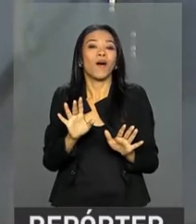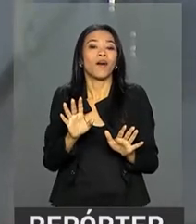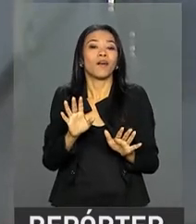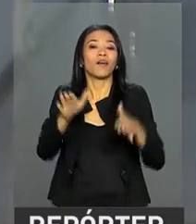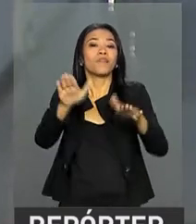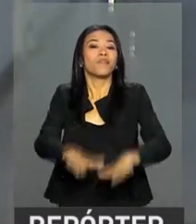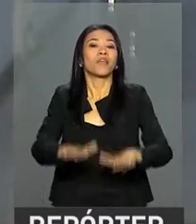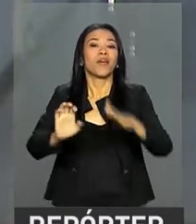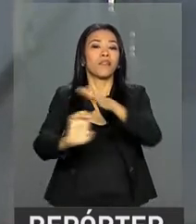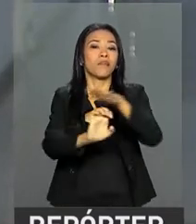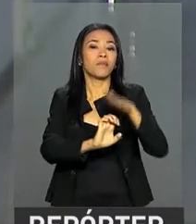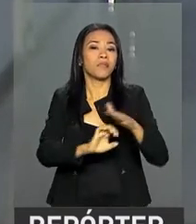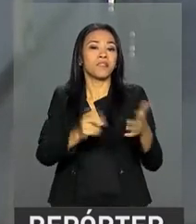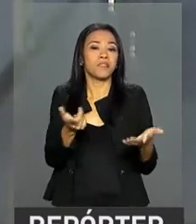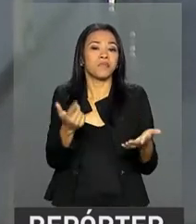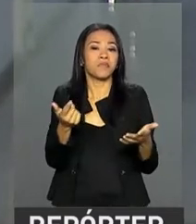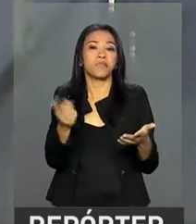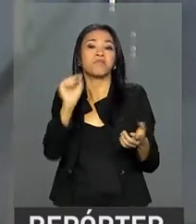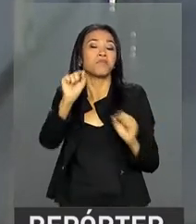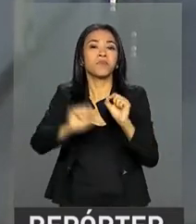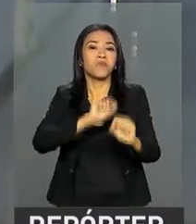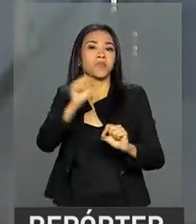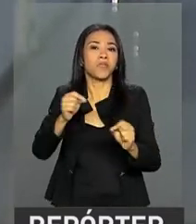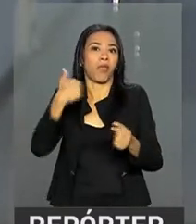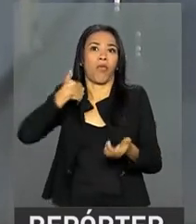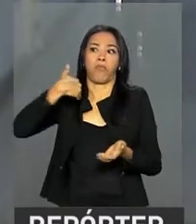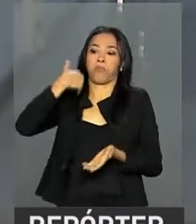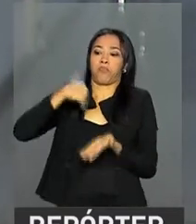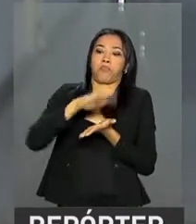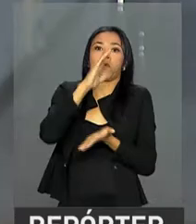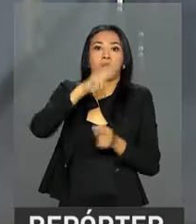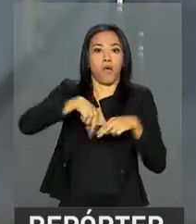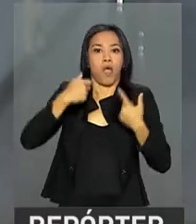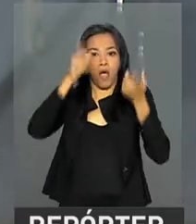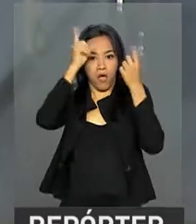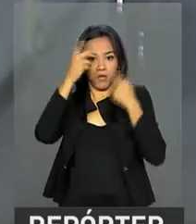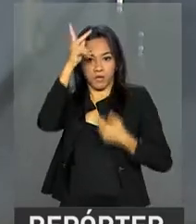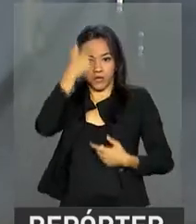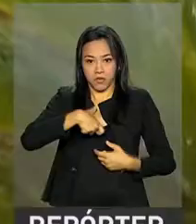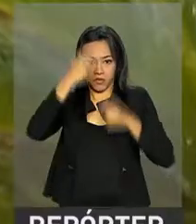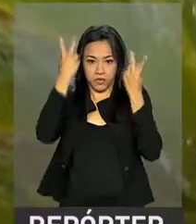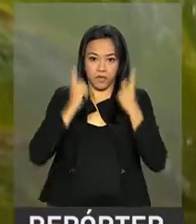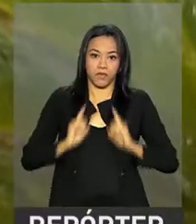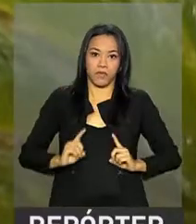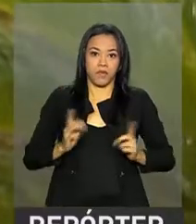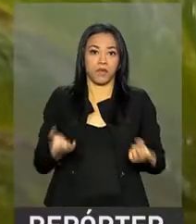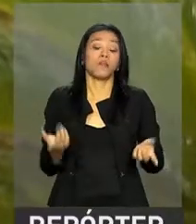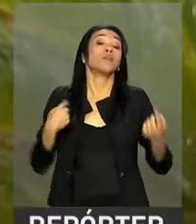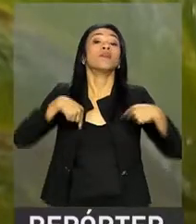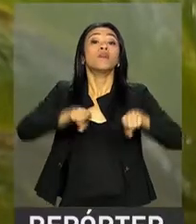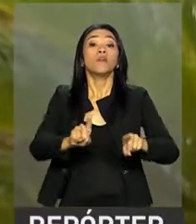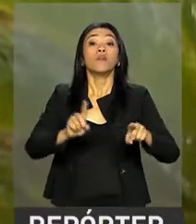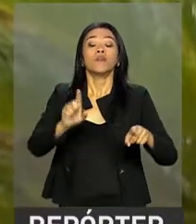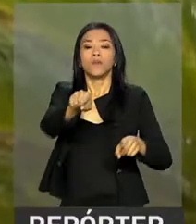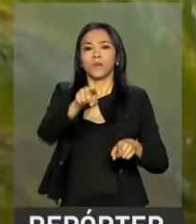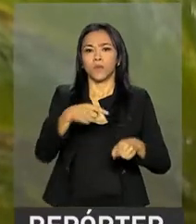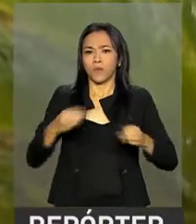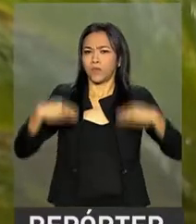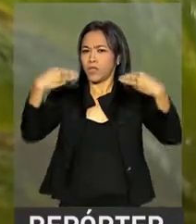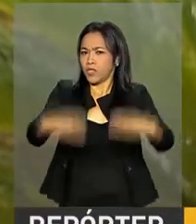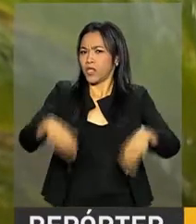empresa e não ser motivo de ser despedido, né? Por conta da sua deficiência. O Ministério do Trabalho é